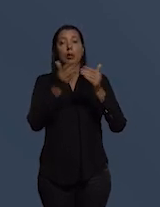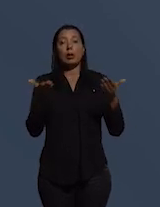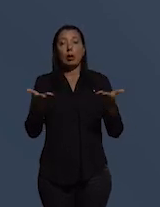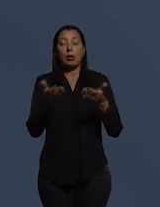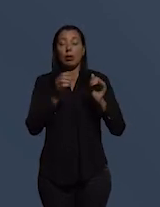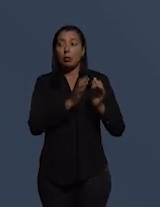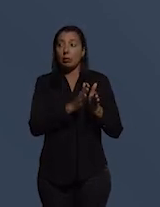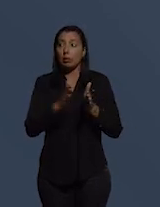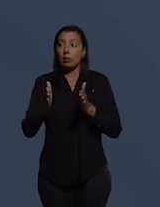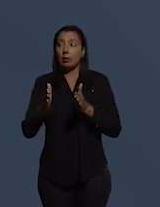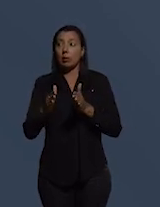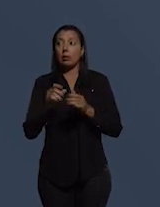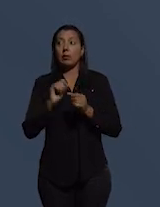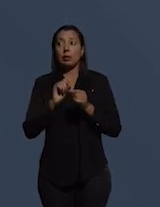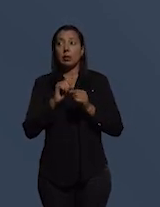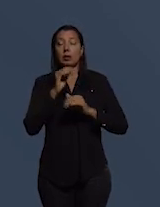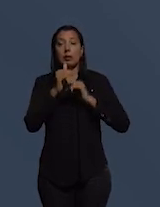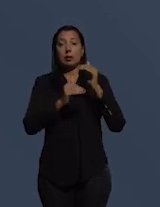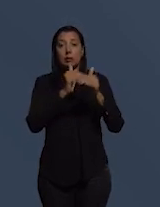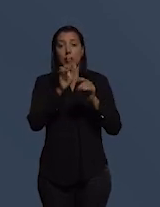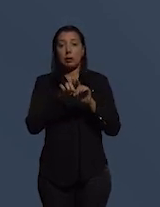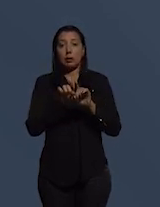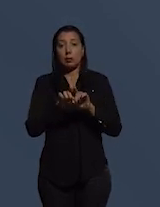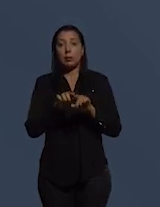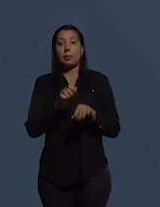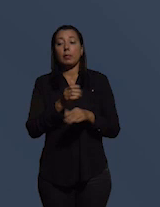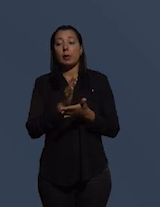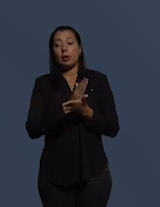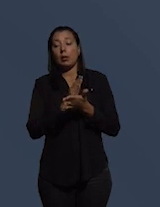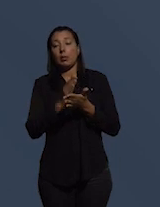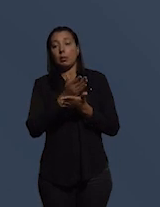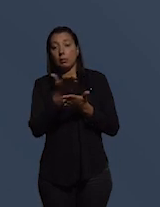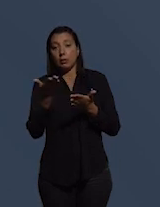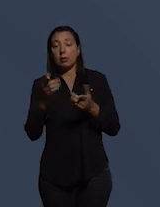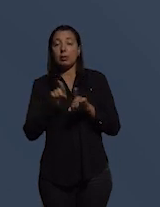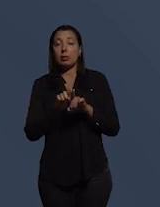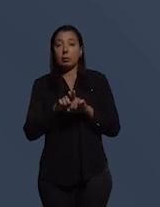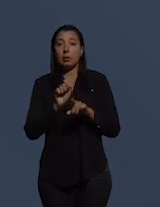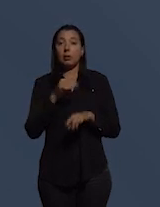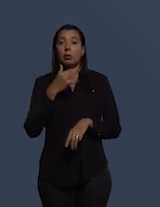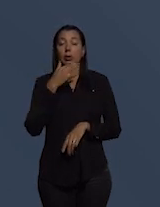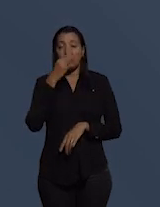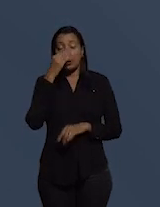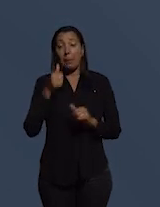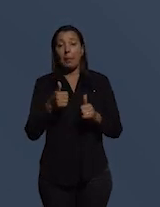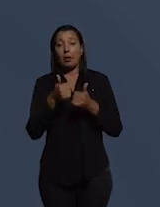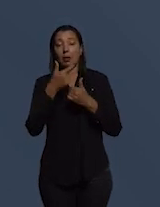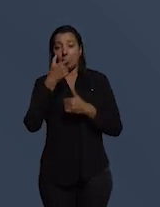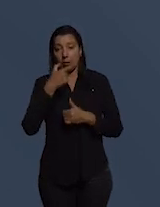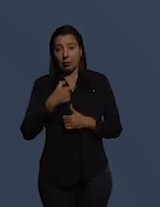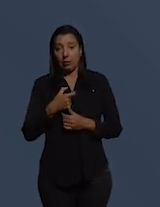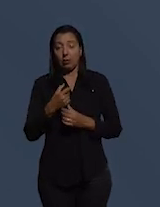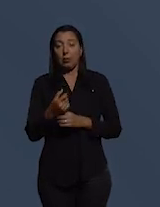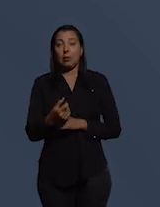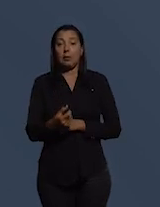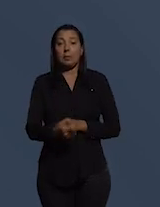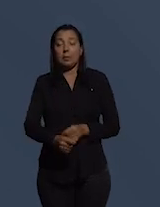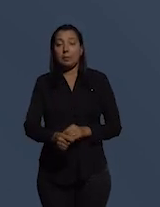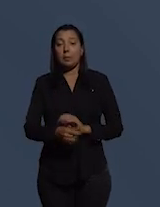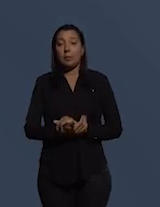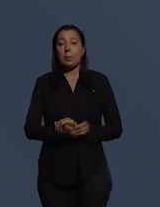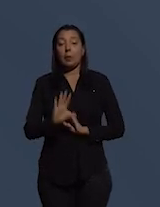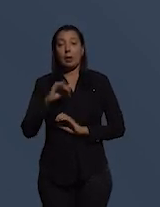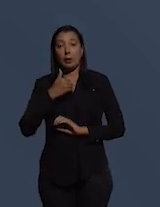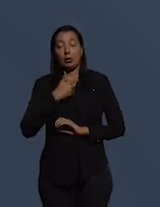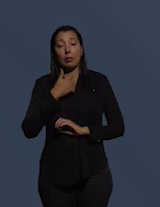invés de se desenvolver por alguns motivos que vocês devem provavelmente conhecer melhor do que eu e nós